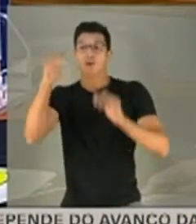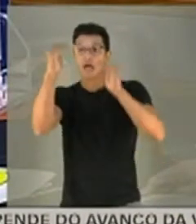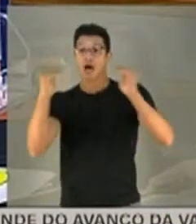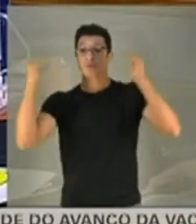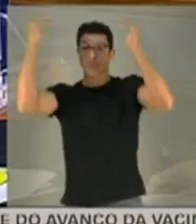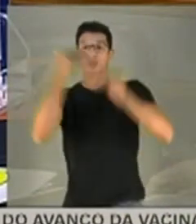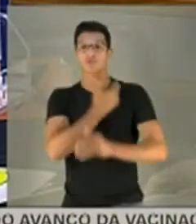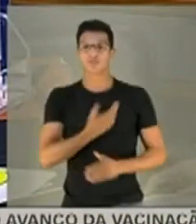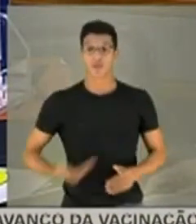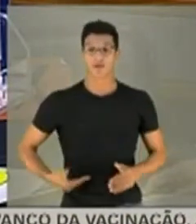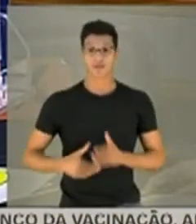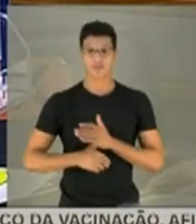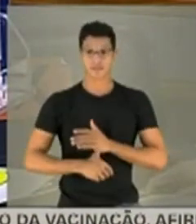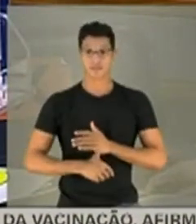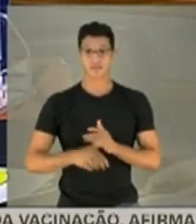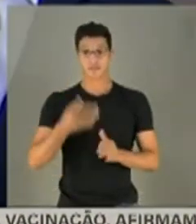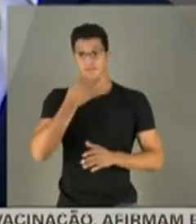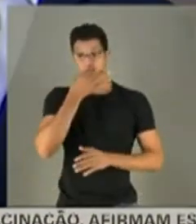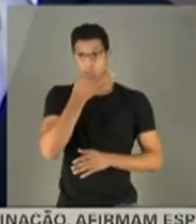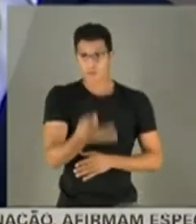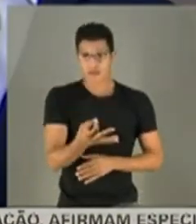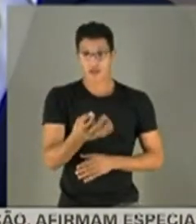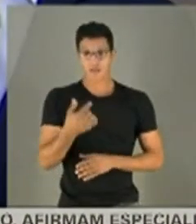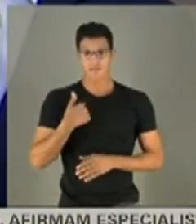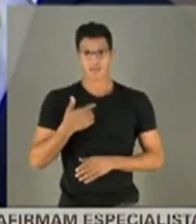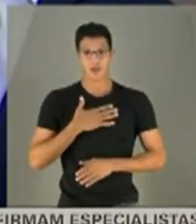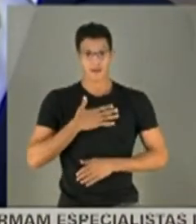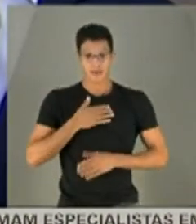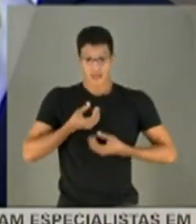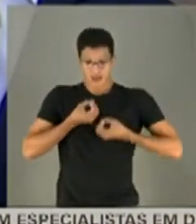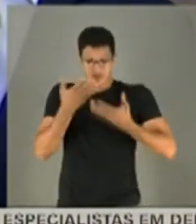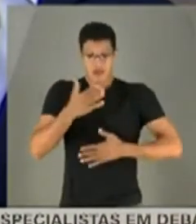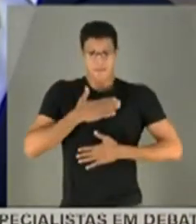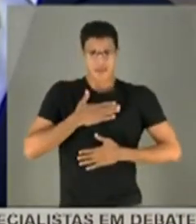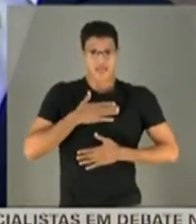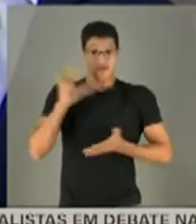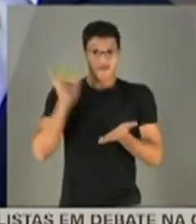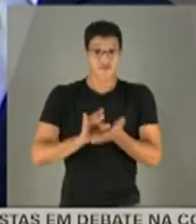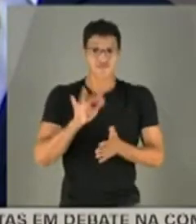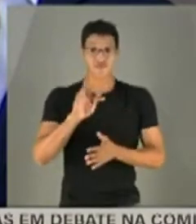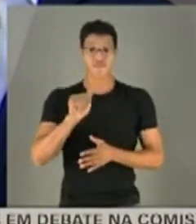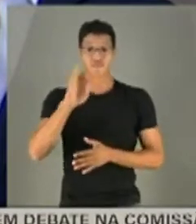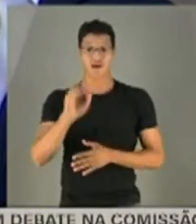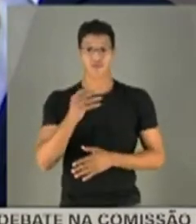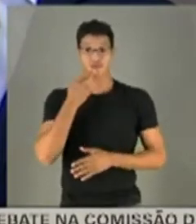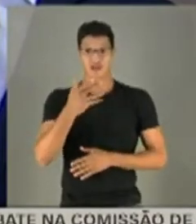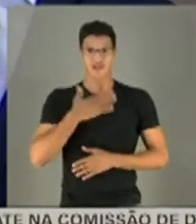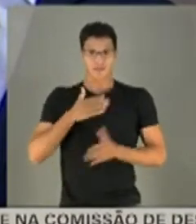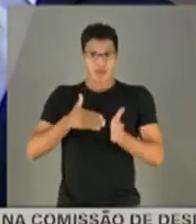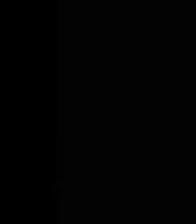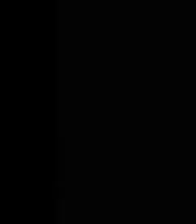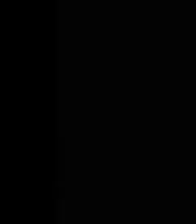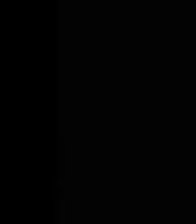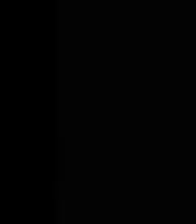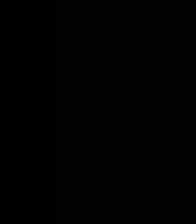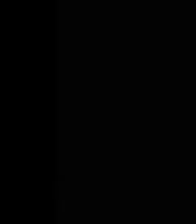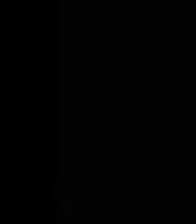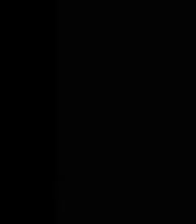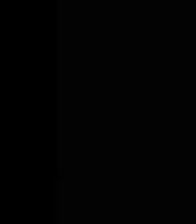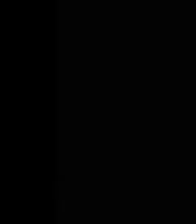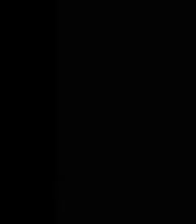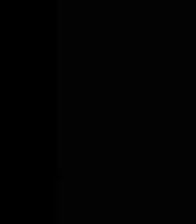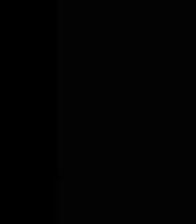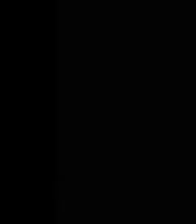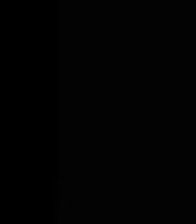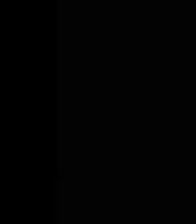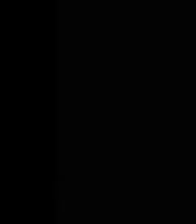atuasse... É opinião, senador. E eu vim para cá para me relatar fatos e falar da minha conduta técnica. Corte